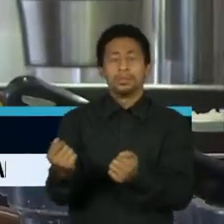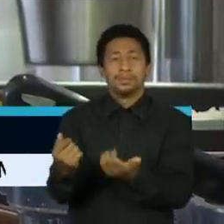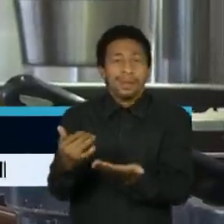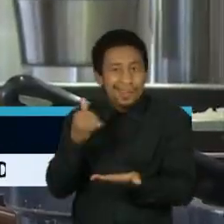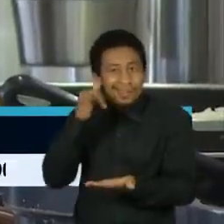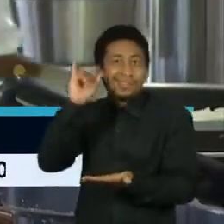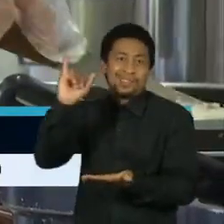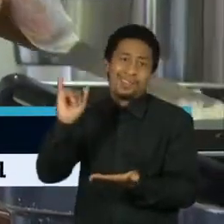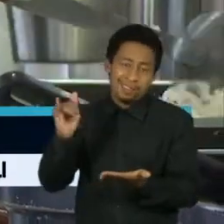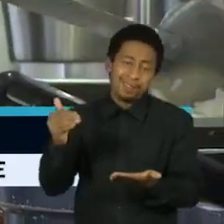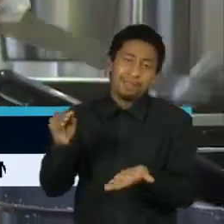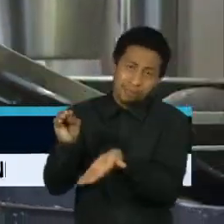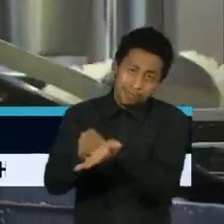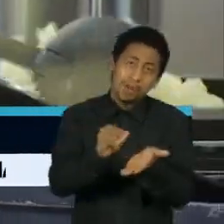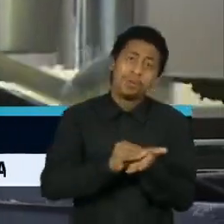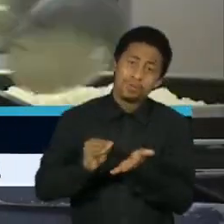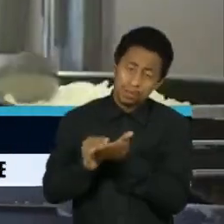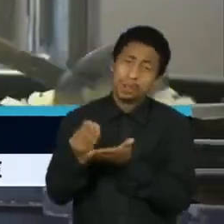carência nutricional. Tchau! Tchau! Tchau! Tchau! Tchau!